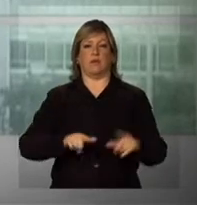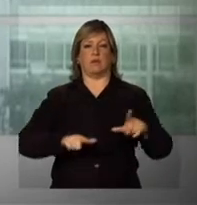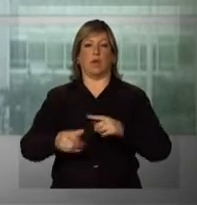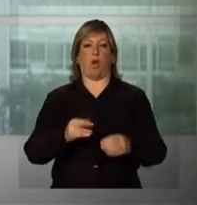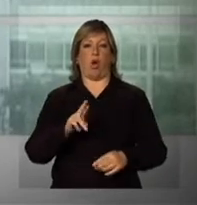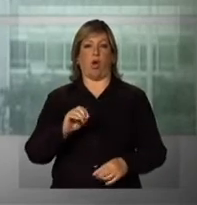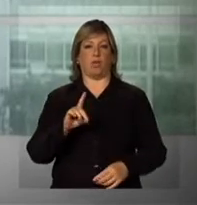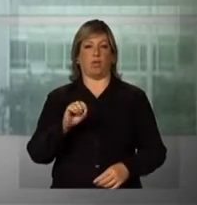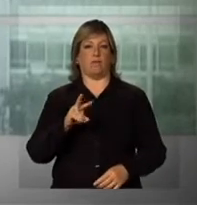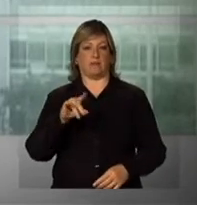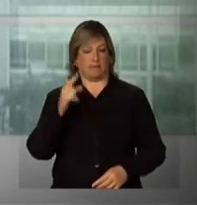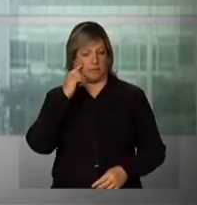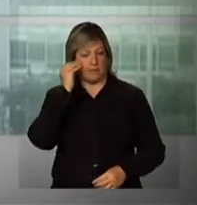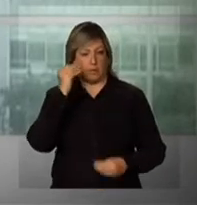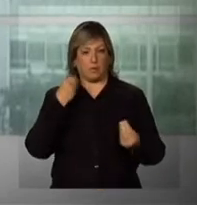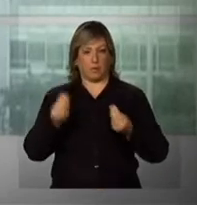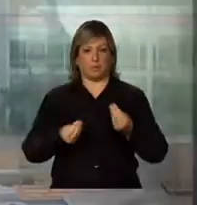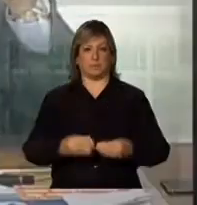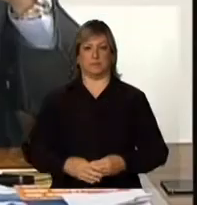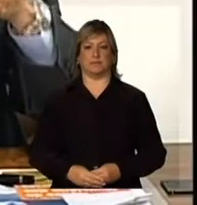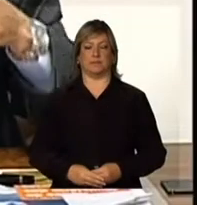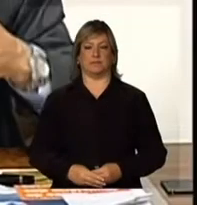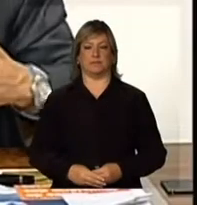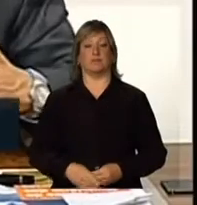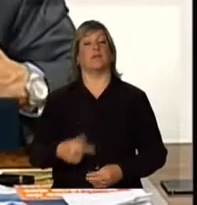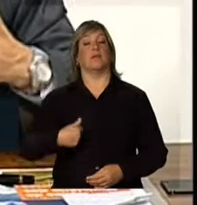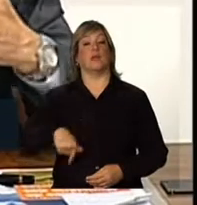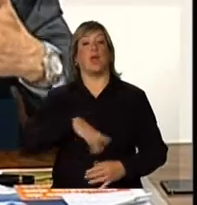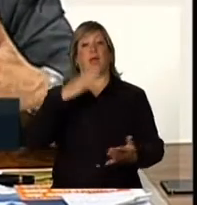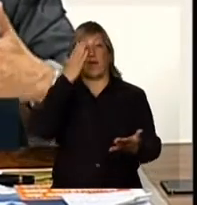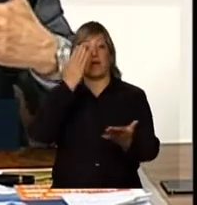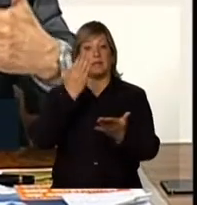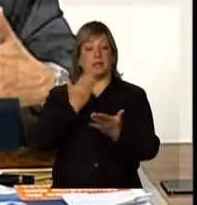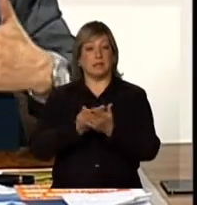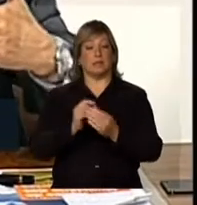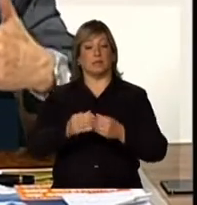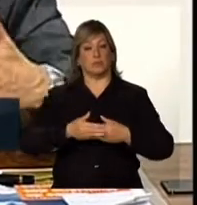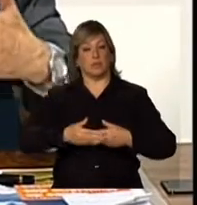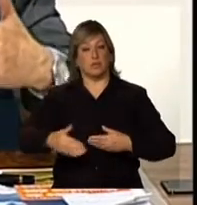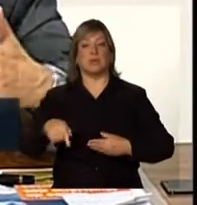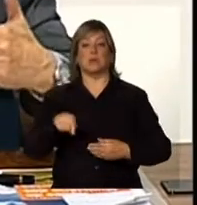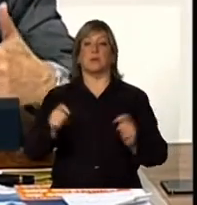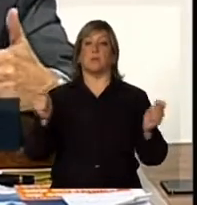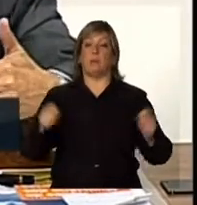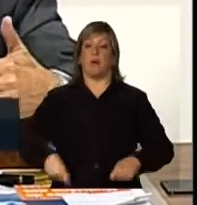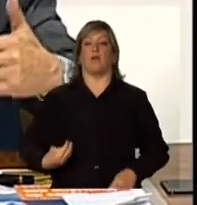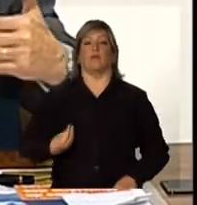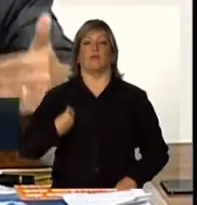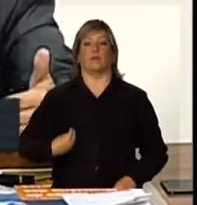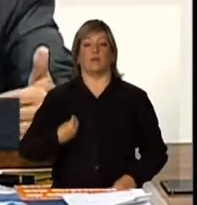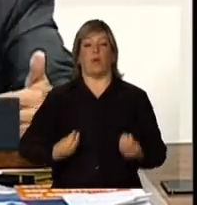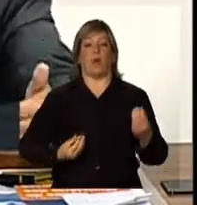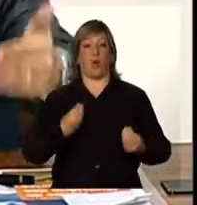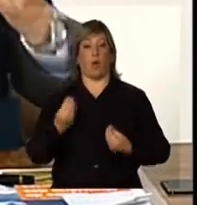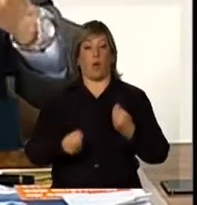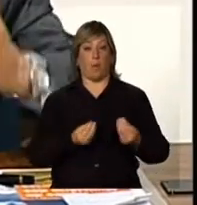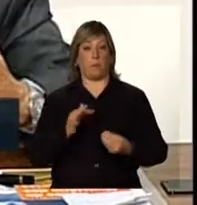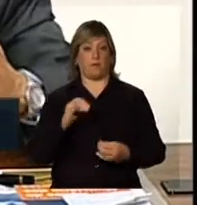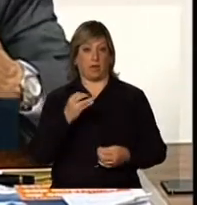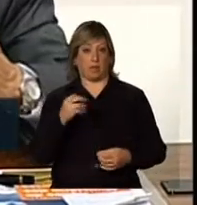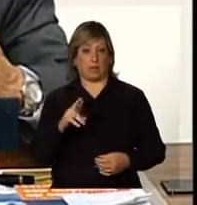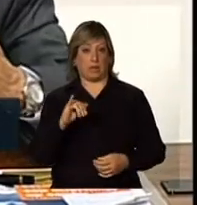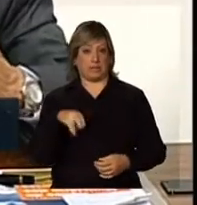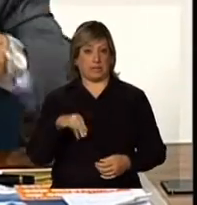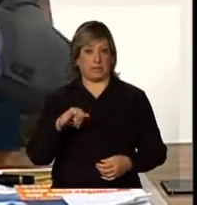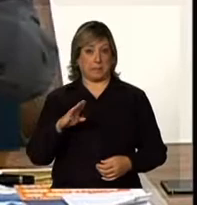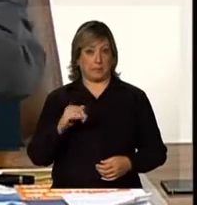Rodovida. Acompanhe. E acreditamos que, na sequência, isso possa funcionar como um fator inibidor. Também